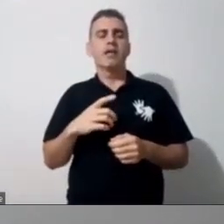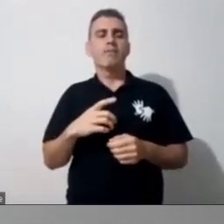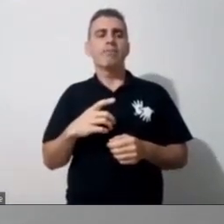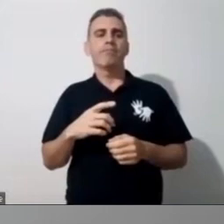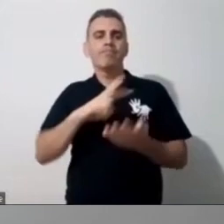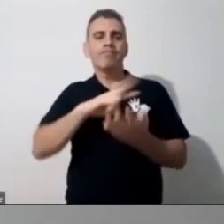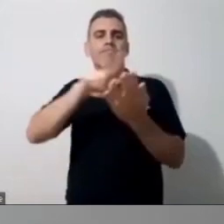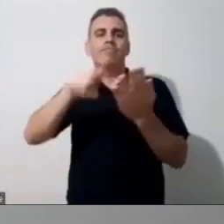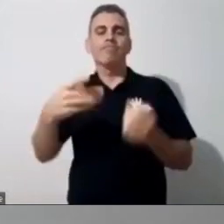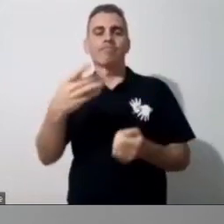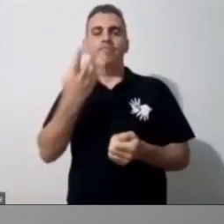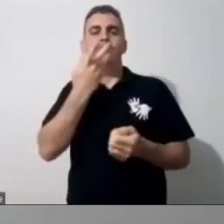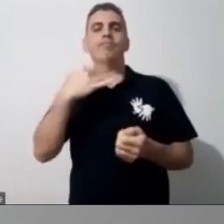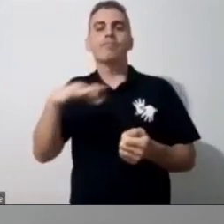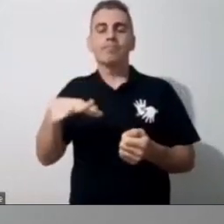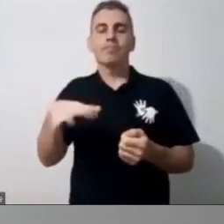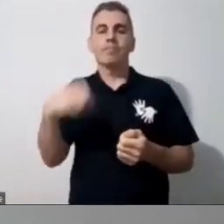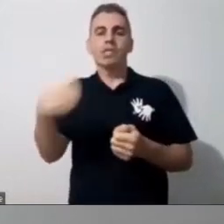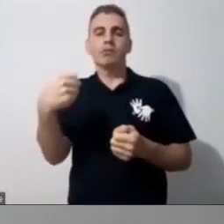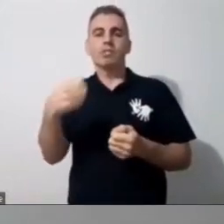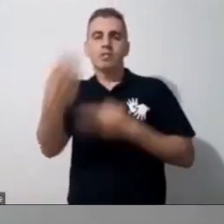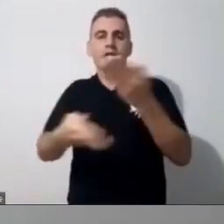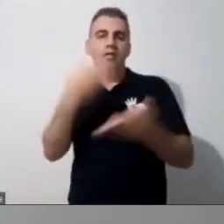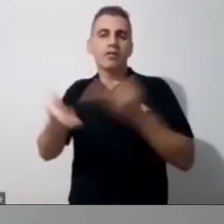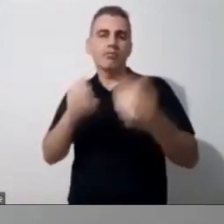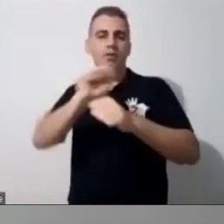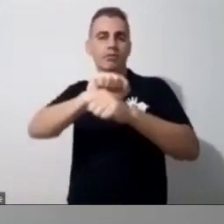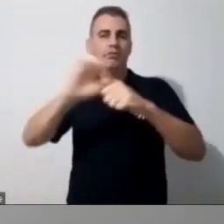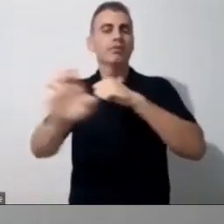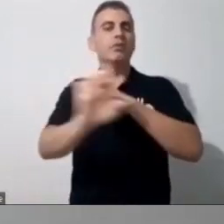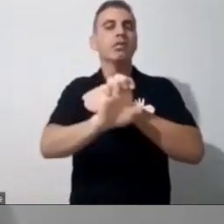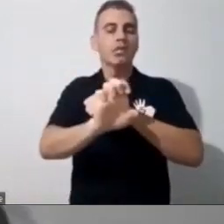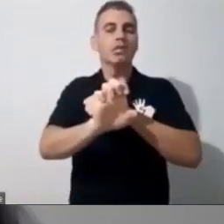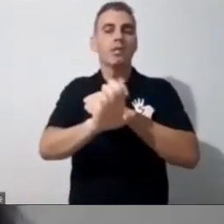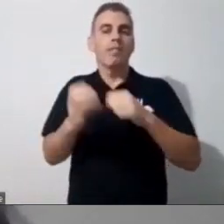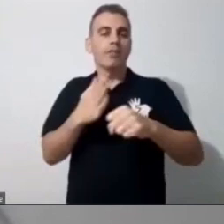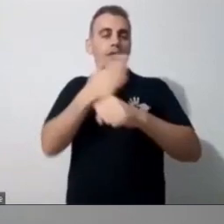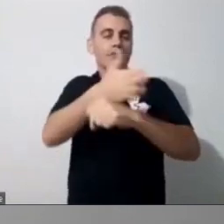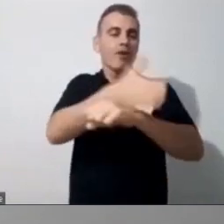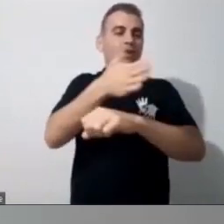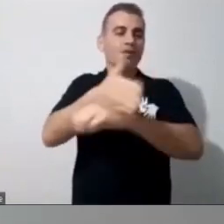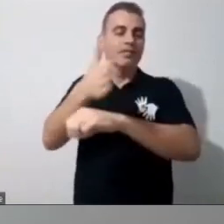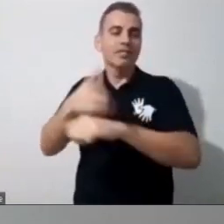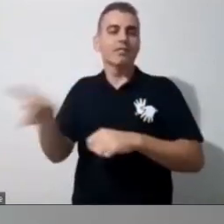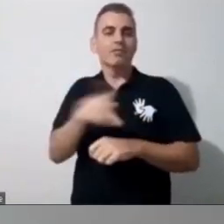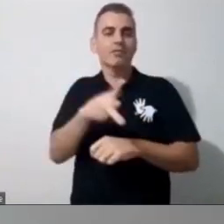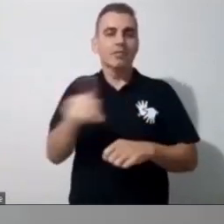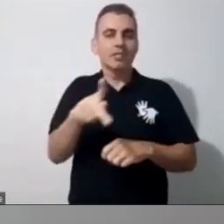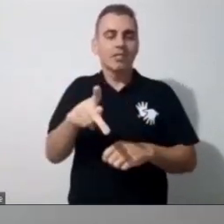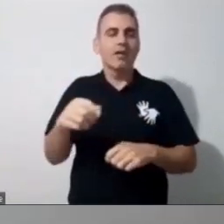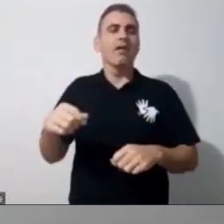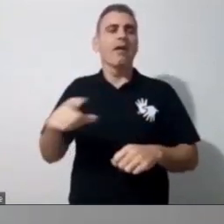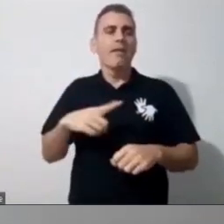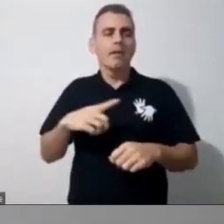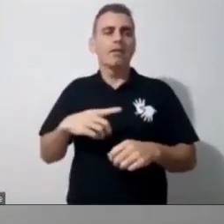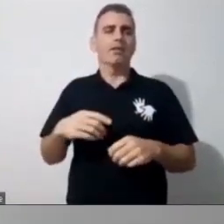ter aquele acesso que seria o essencial ao professor para poder orientar, para poder ajudar, até mesmo as